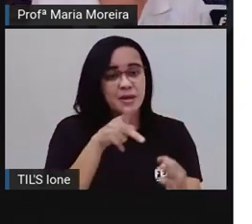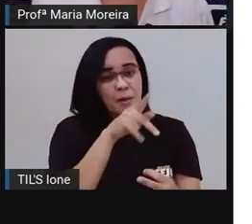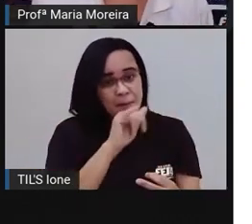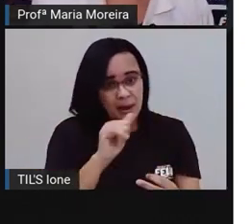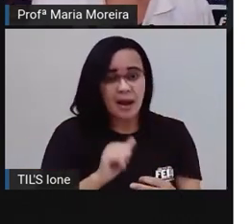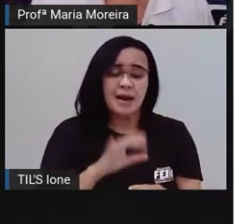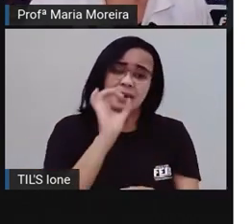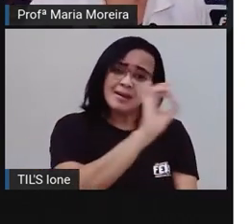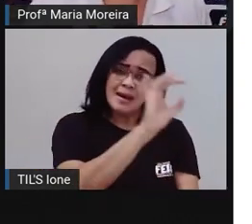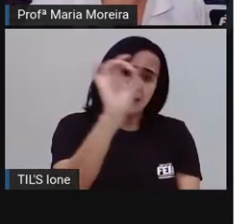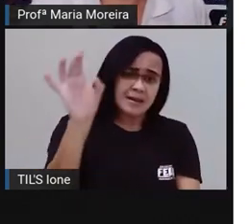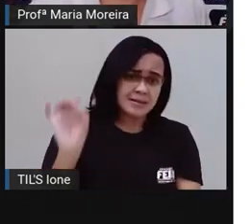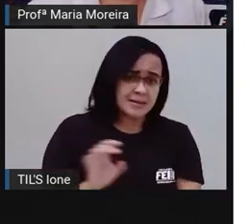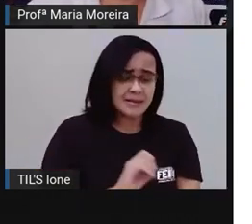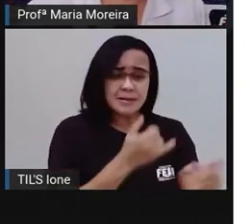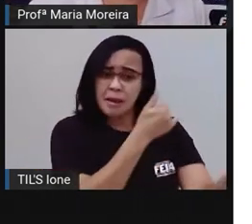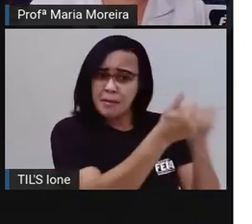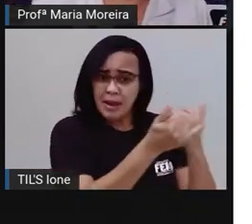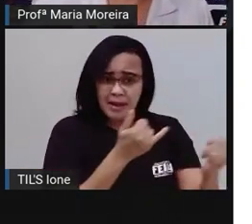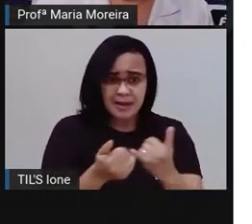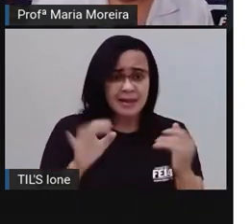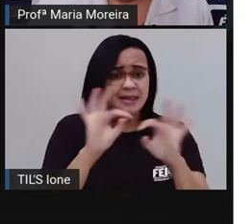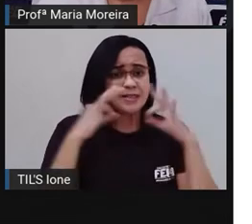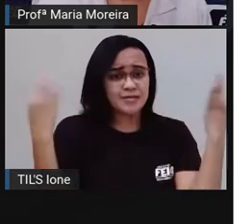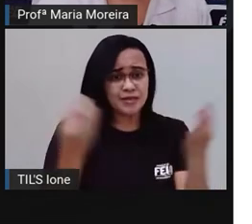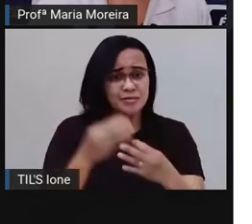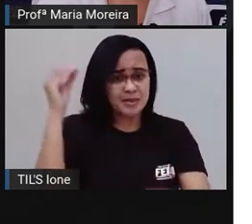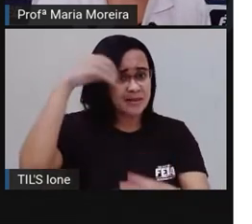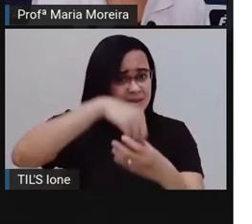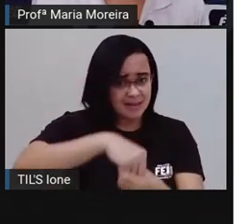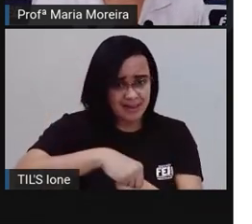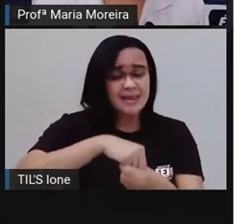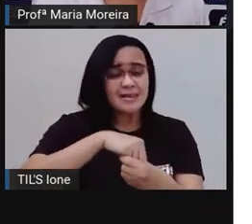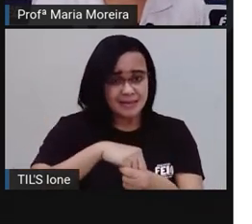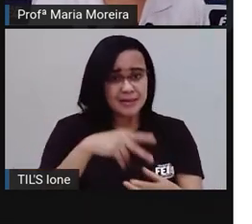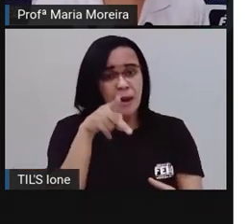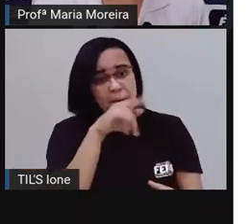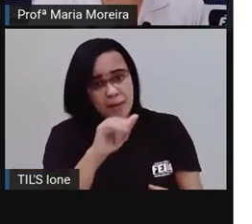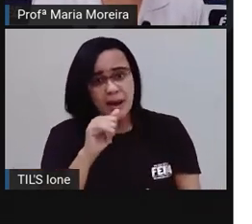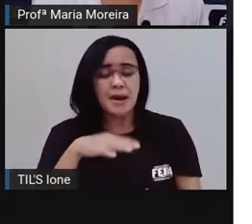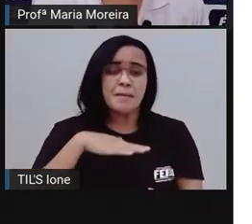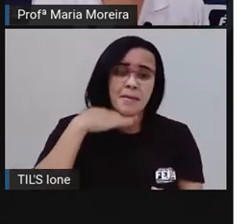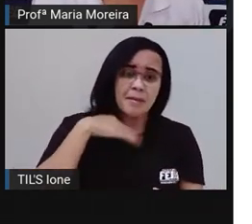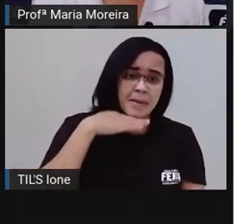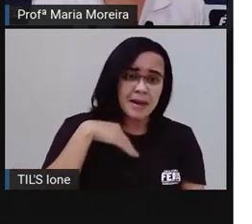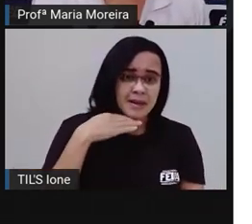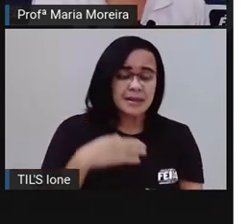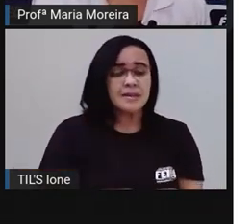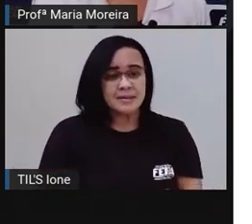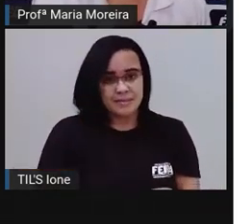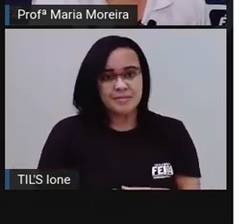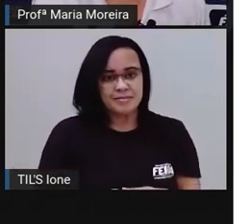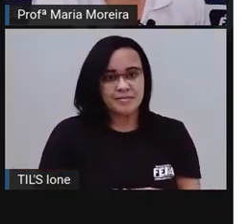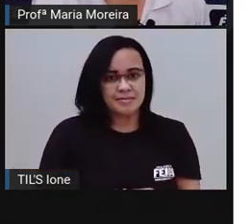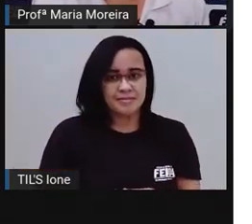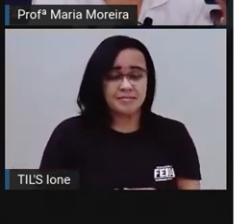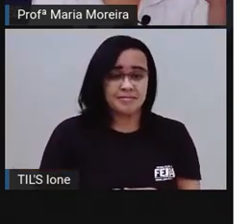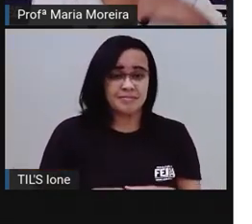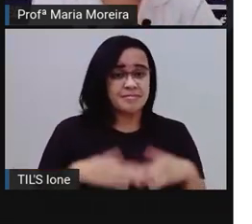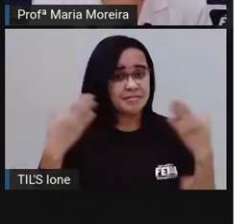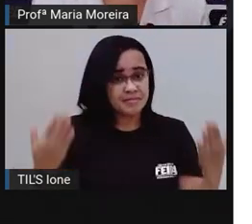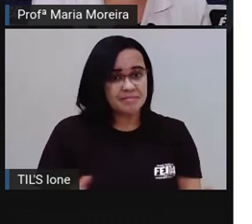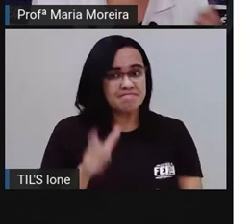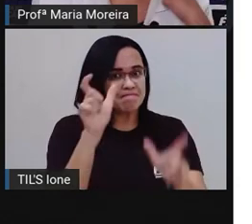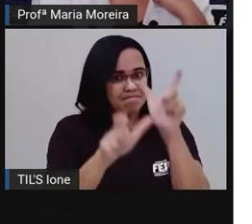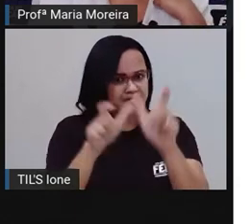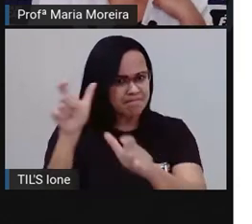pedaço de mim aí se parece com um ou com o outro. Dizem muito que eu me pareço muito mais com a